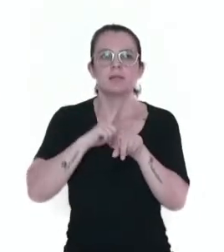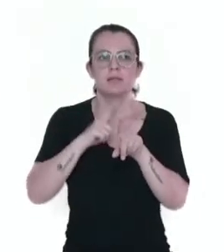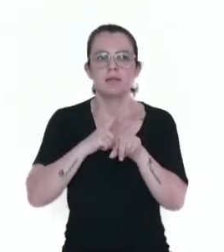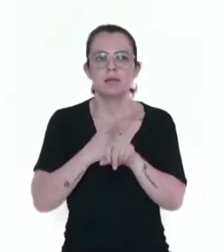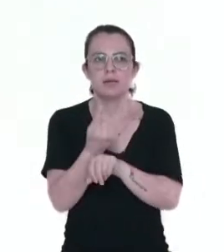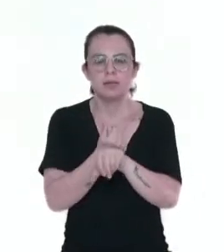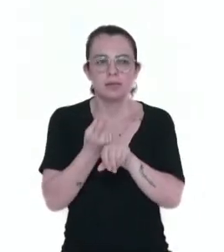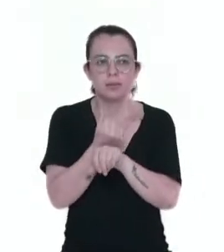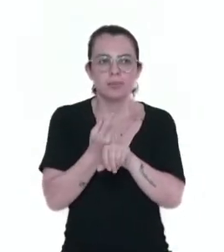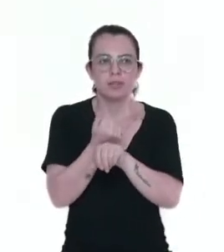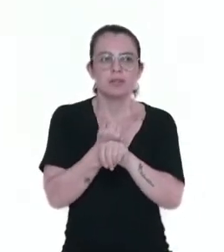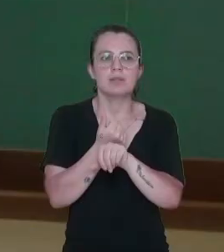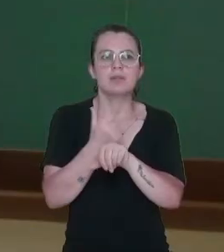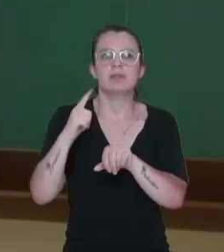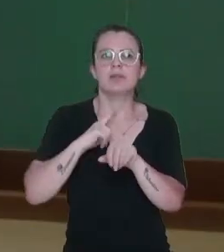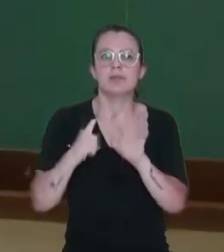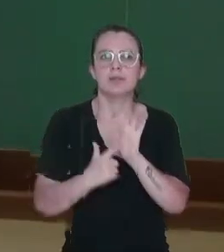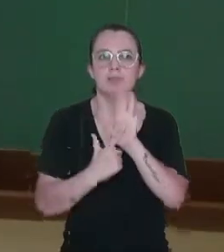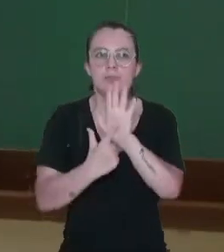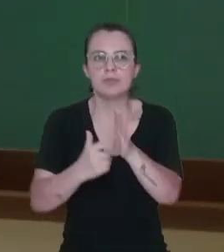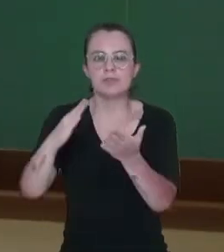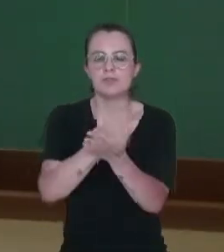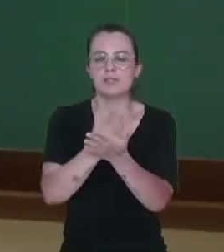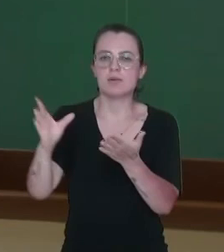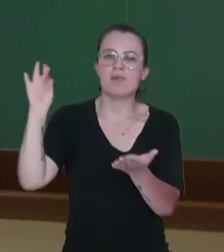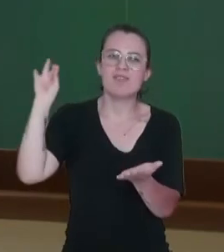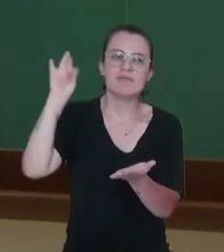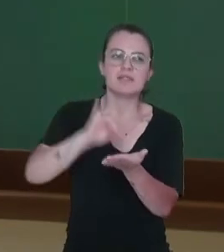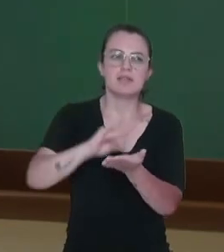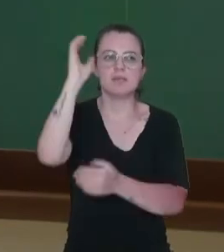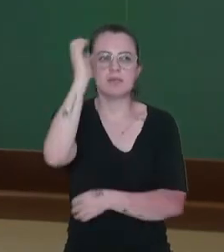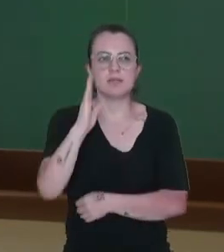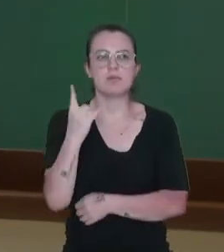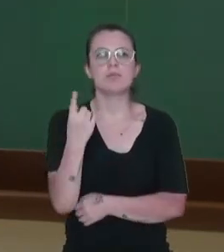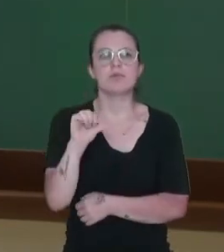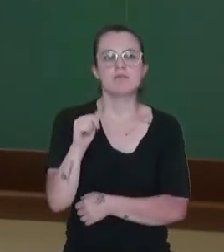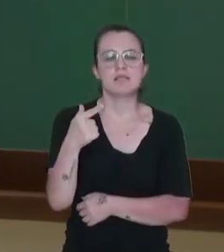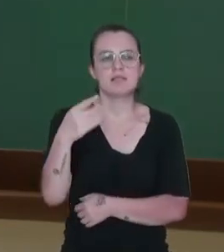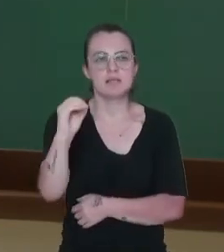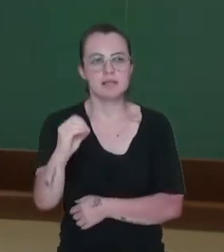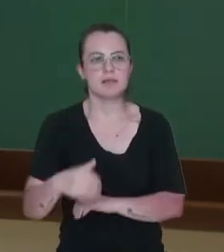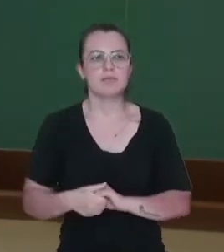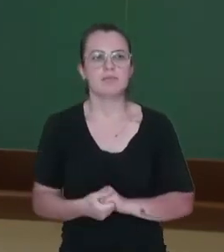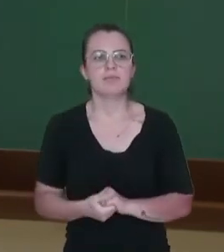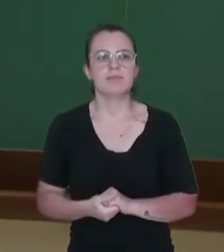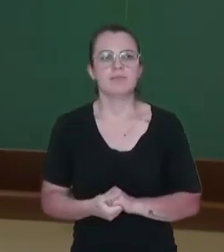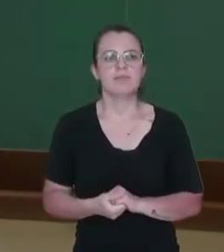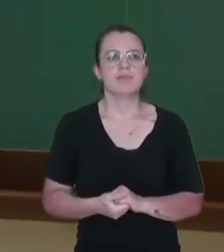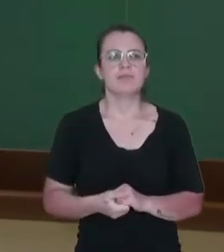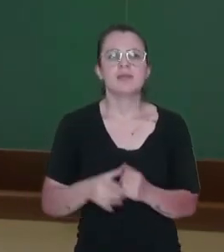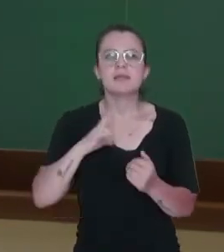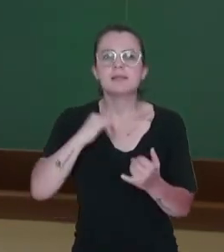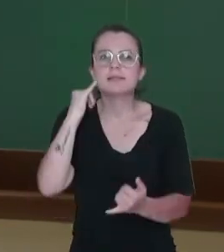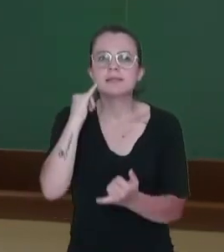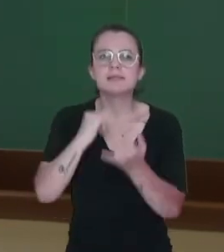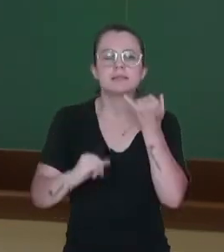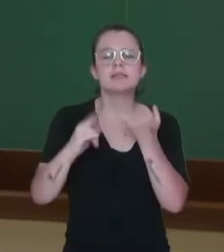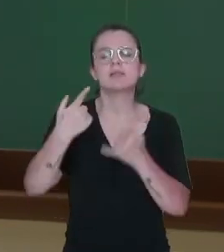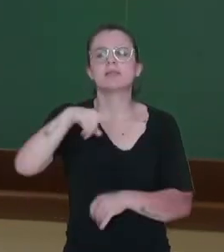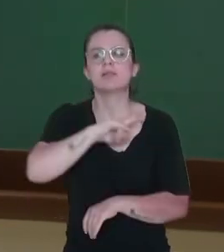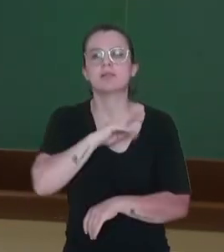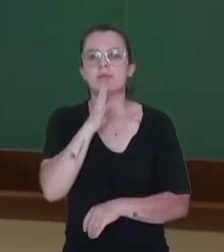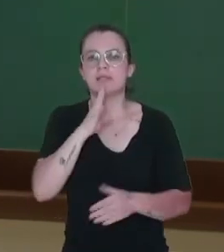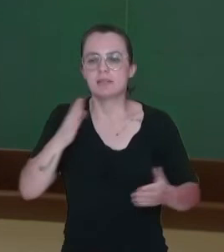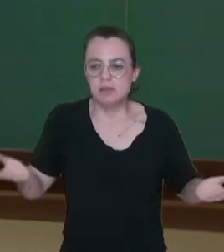foi divulgada uma nova divisão oficial do Brasil em 1970, tá? Com regiões que se assemelham às que conhecemos